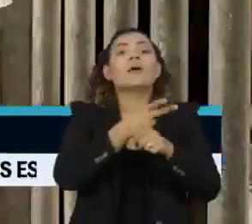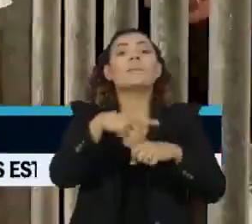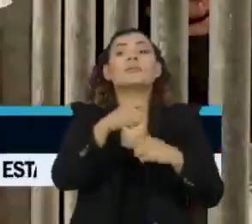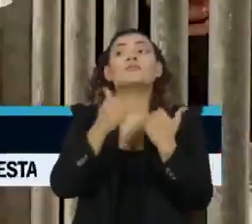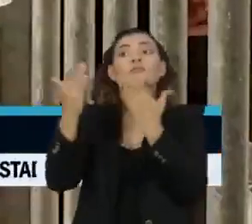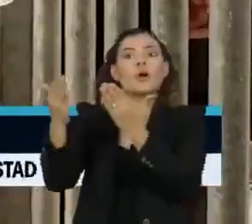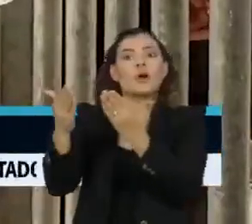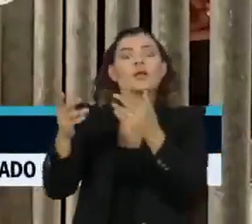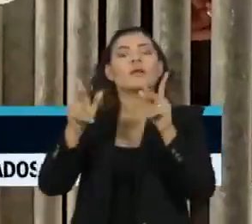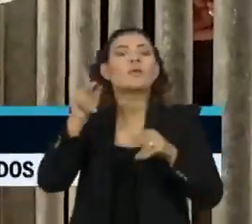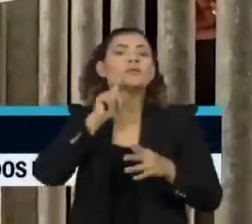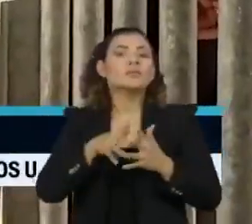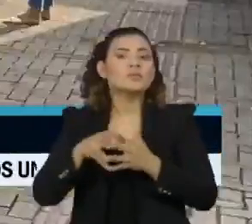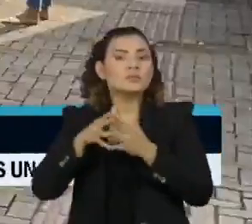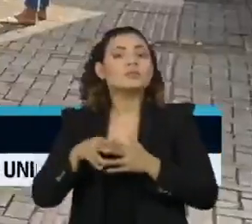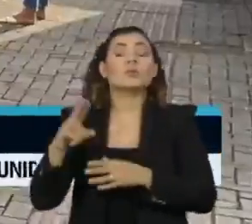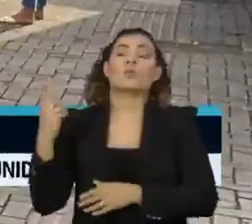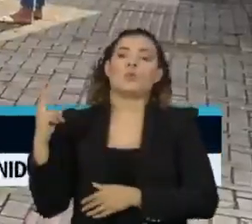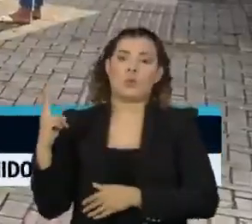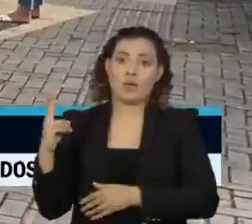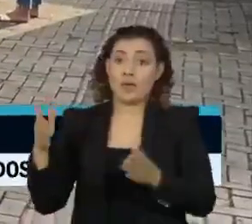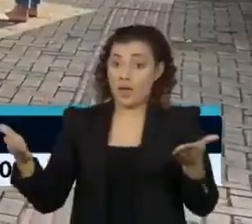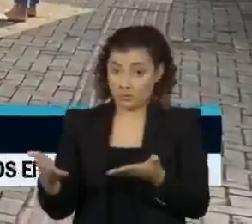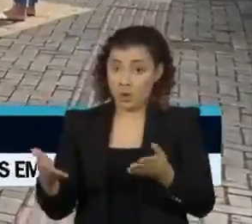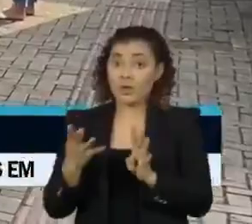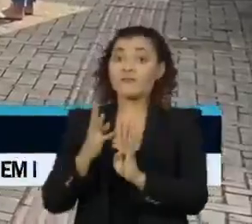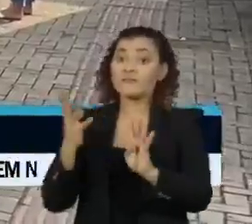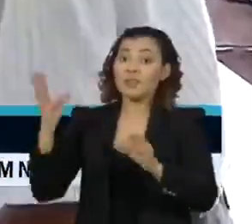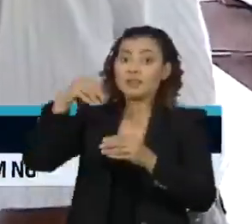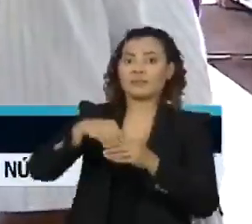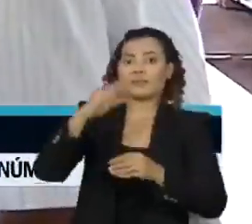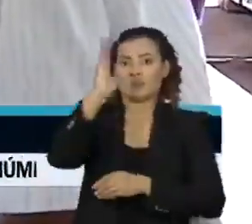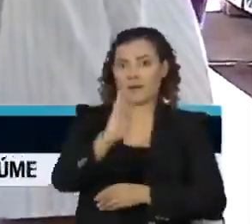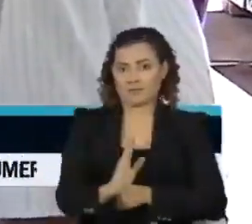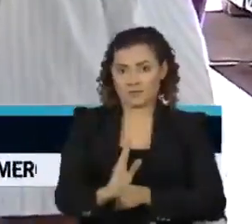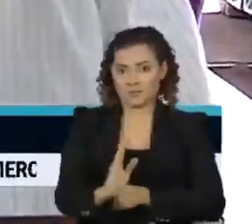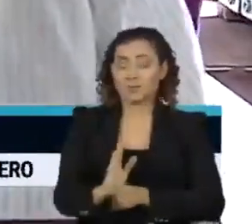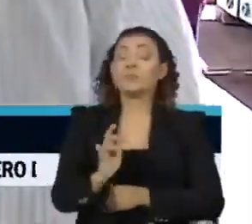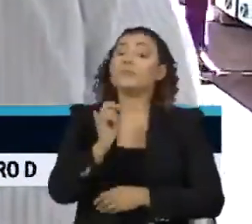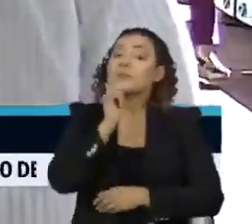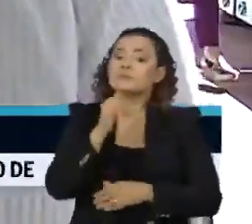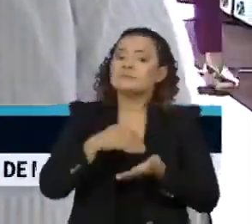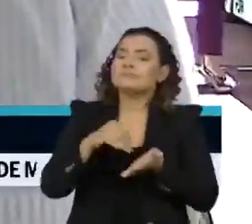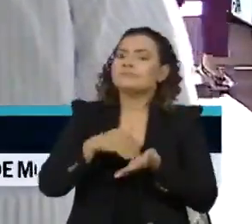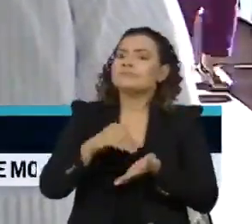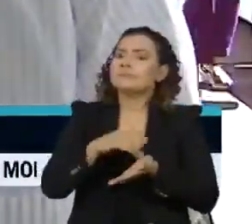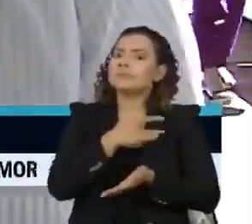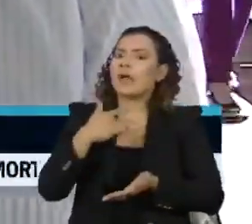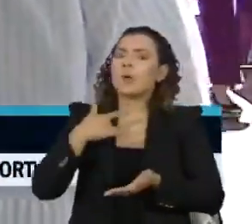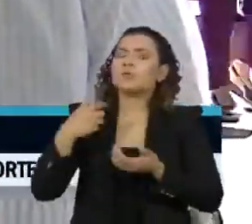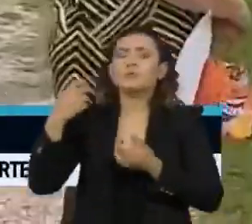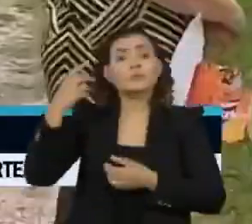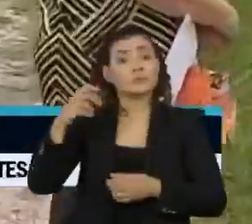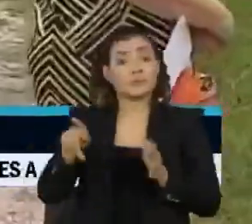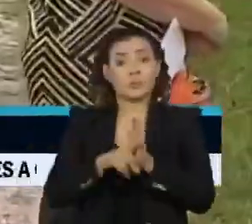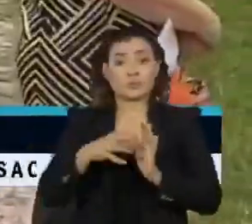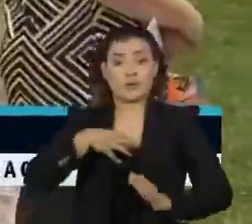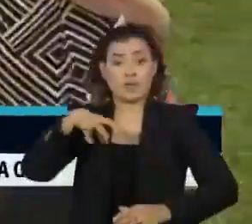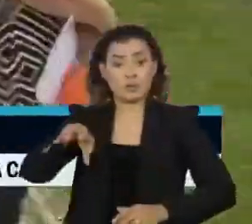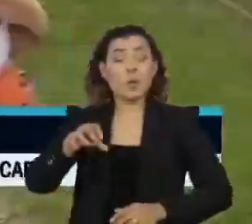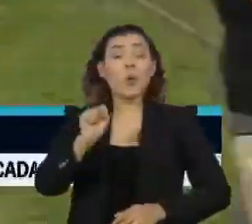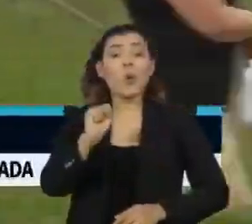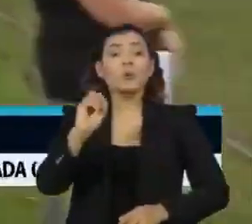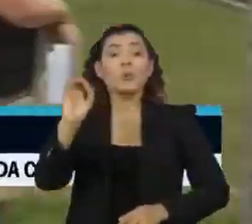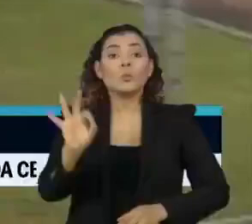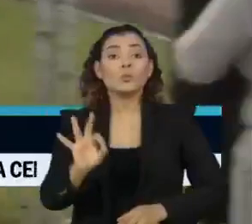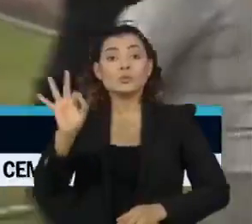país, como Estados Unidos e Uruguai. Agora, a busca é interna. Segundo a Secretaria Municipal de Saúde de Salvador, mais de